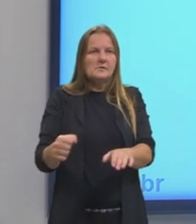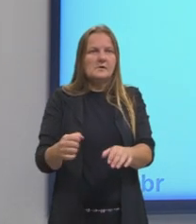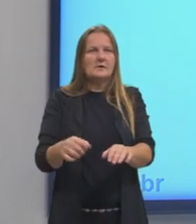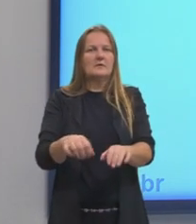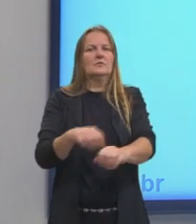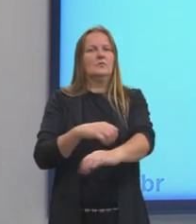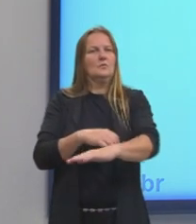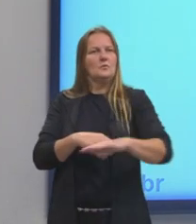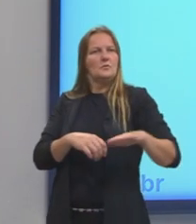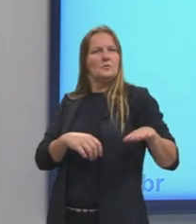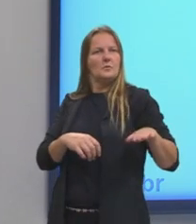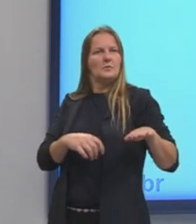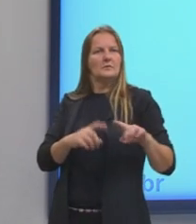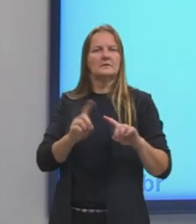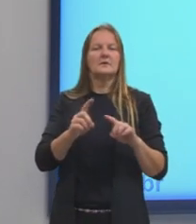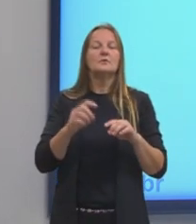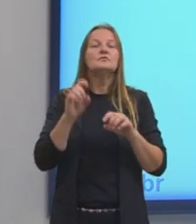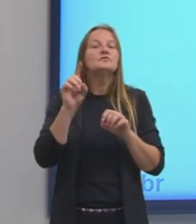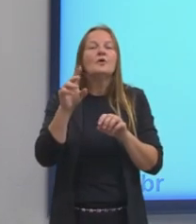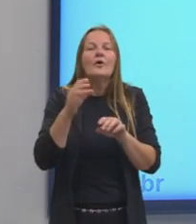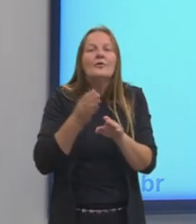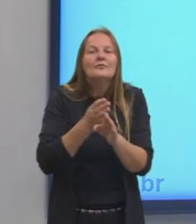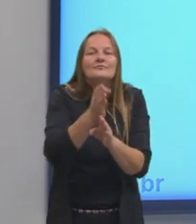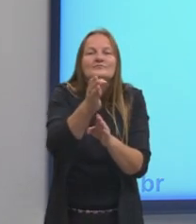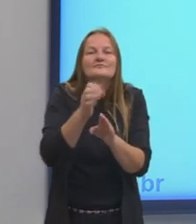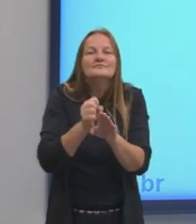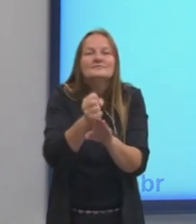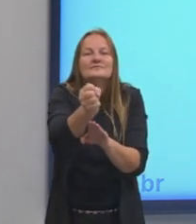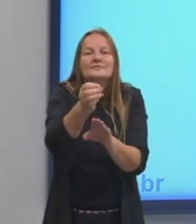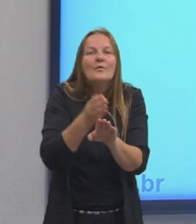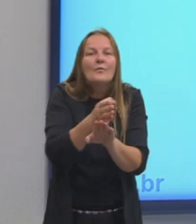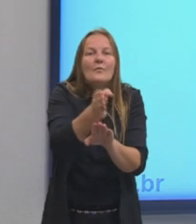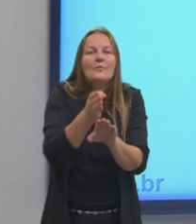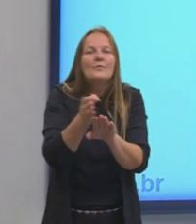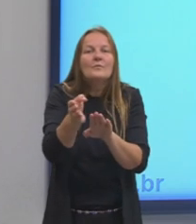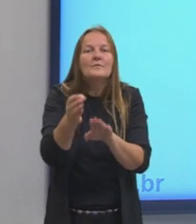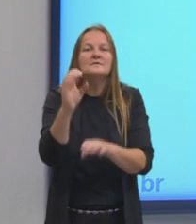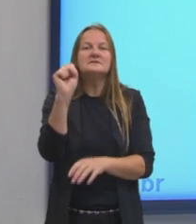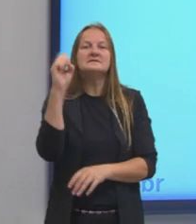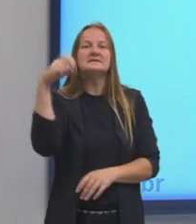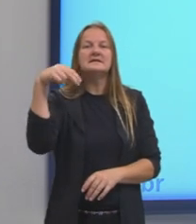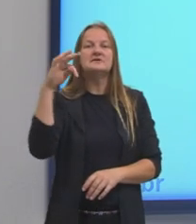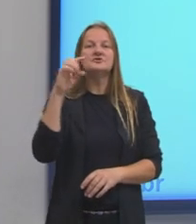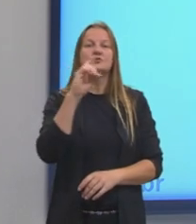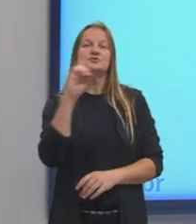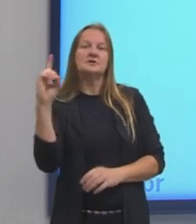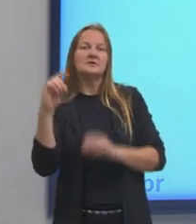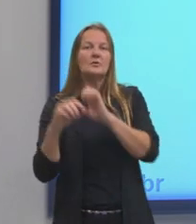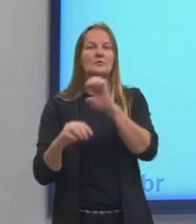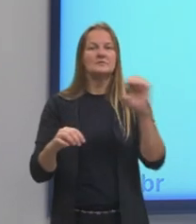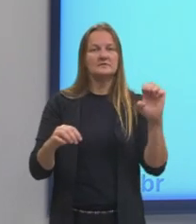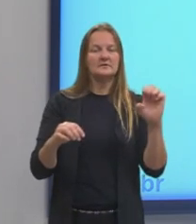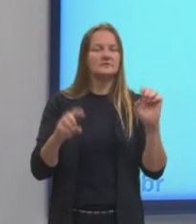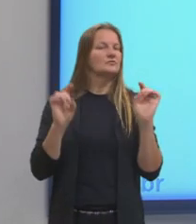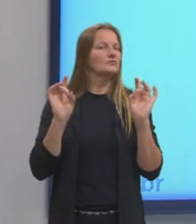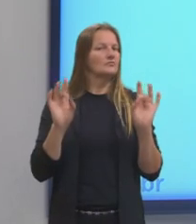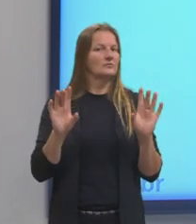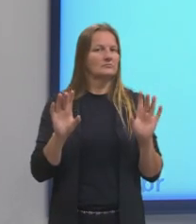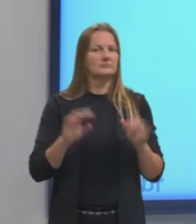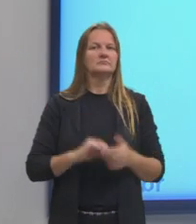só o sentido dele. A única diferença entre esses dois carros aqui é que cada um está indo para um lado diferente.